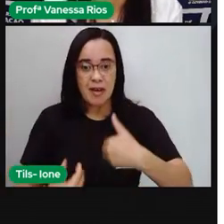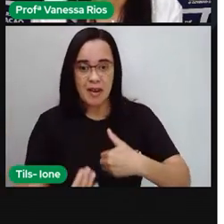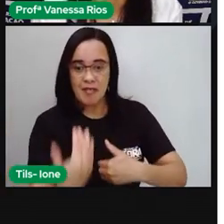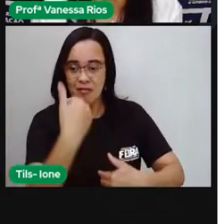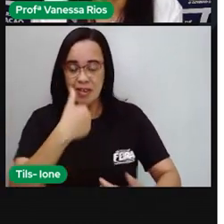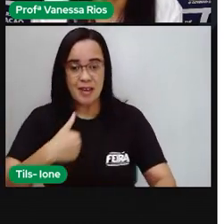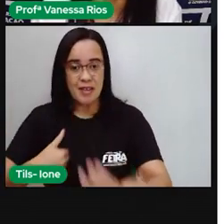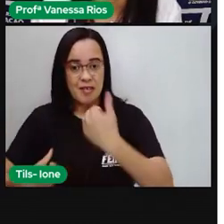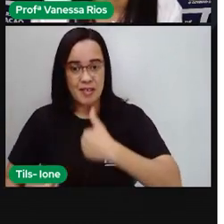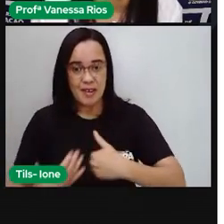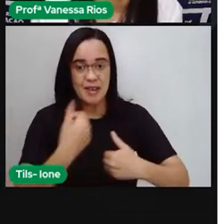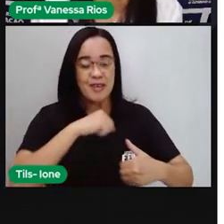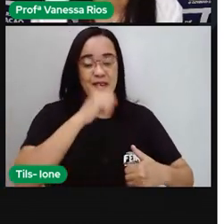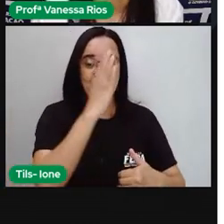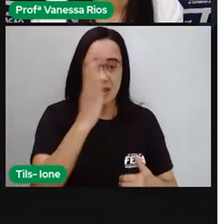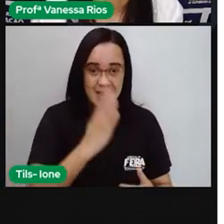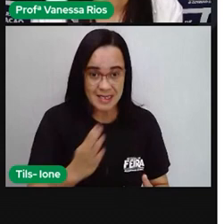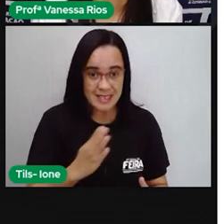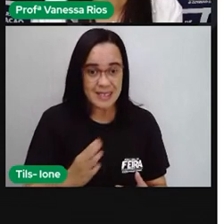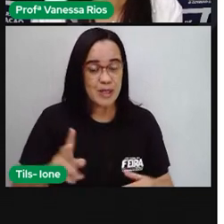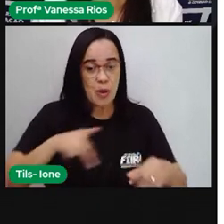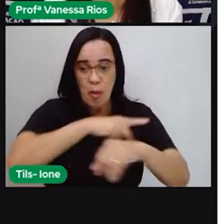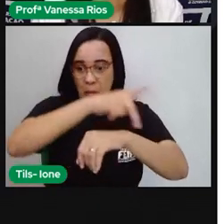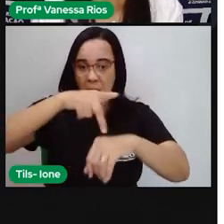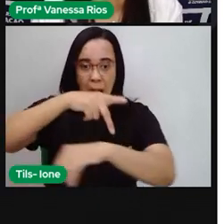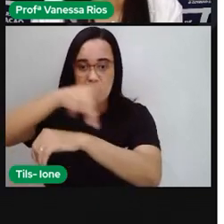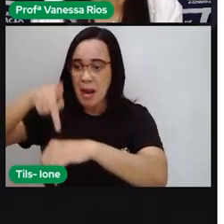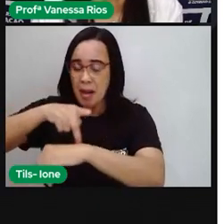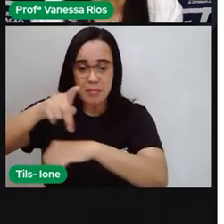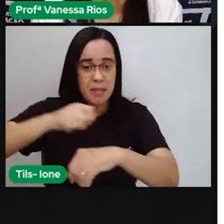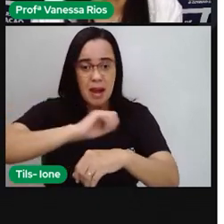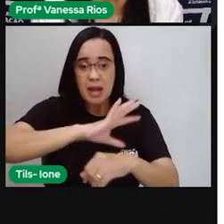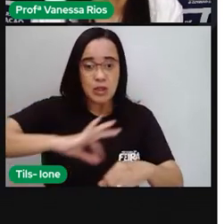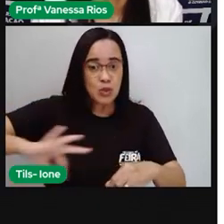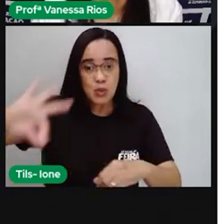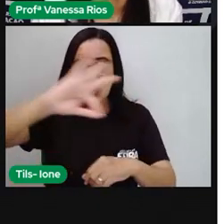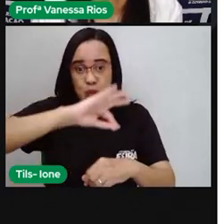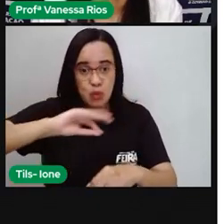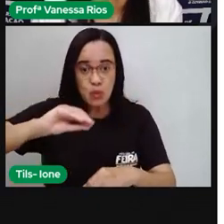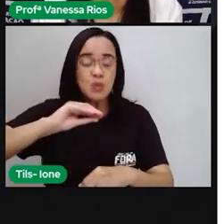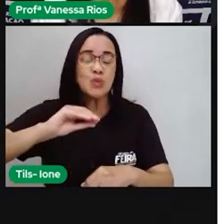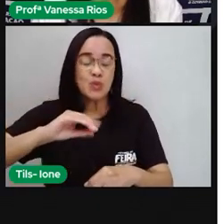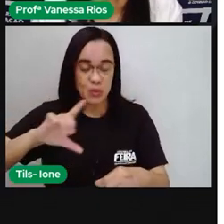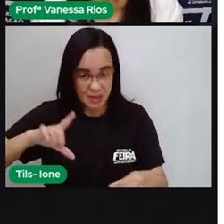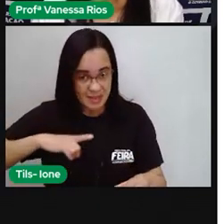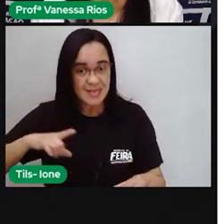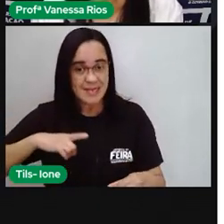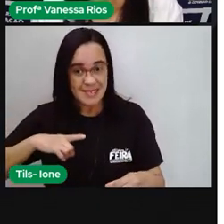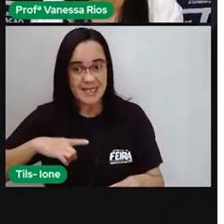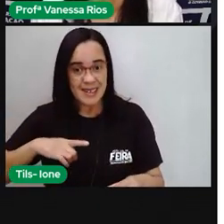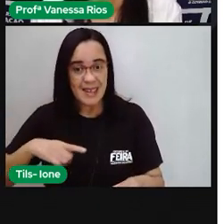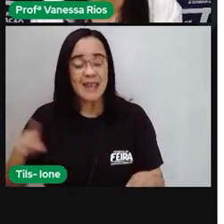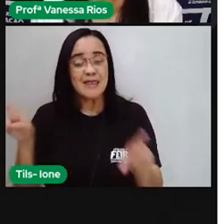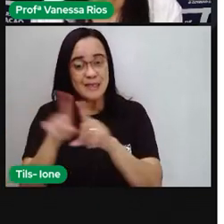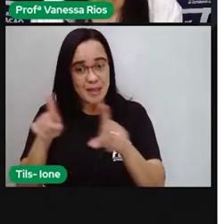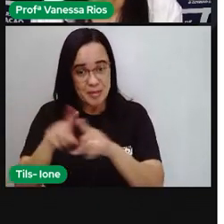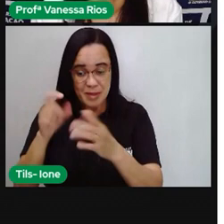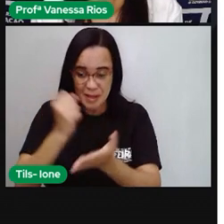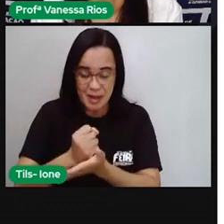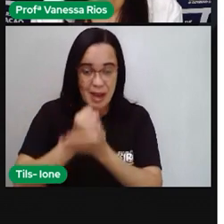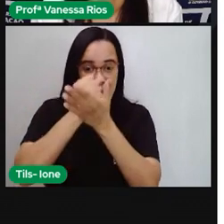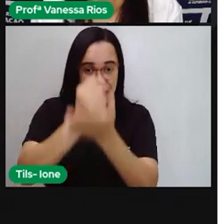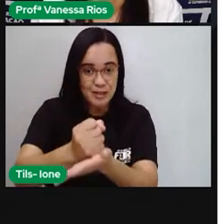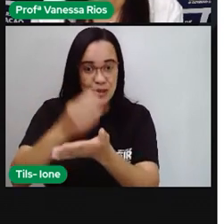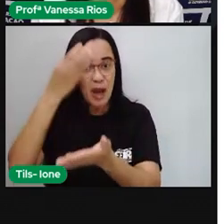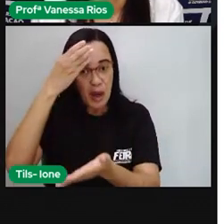partes do mundo e que deram as suas contribuições na formação da nossa cultura. Então, novamente, quando a pró